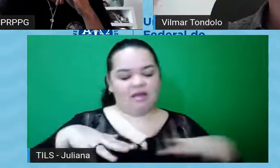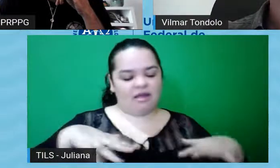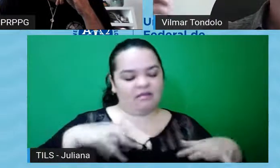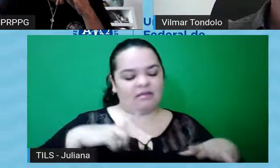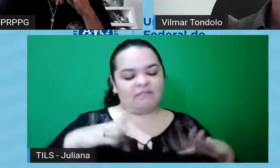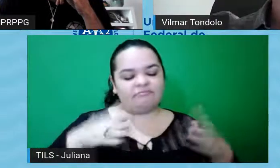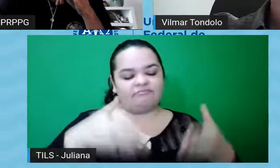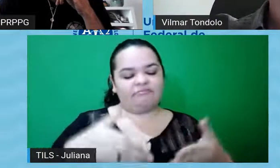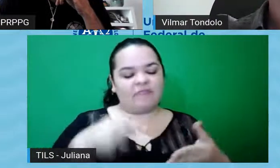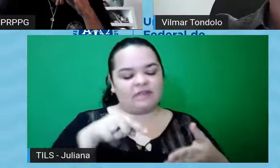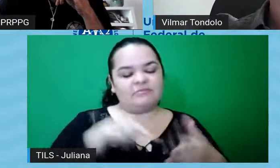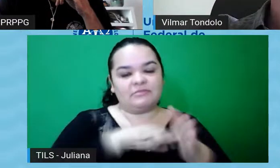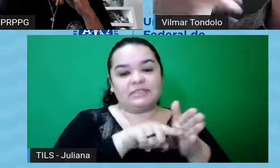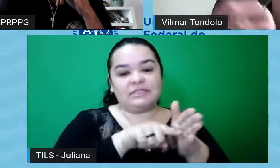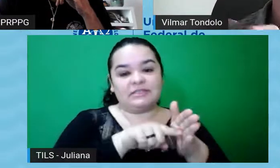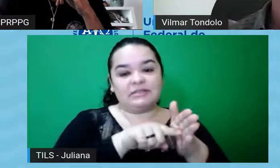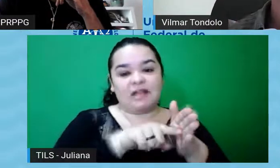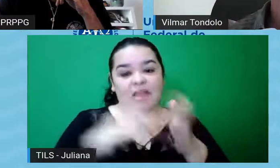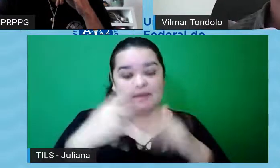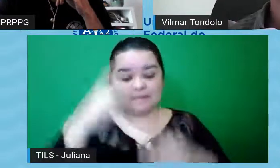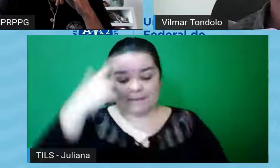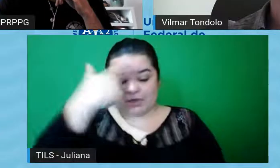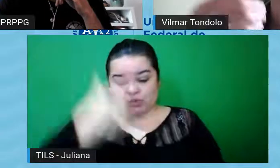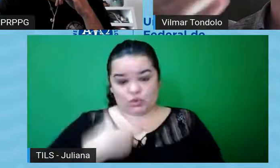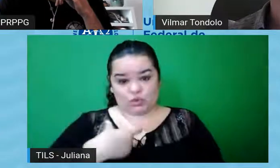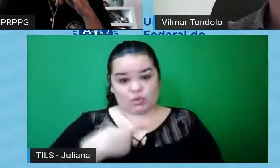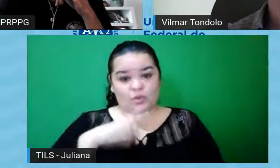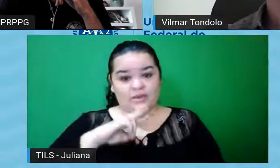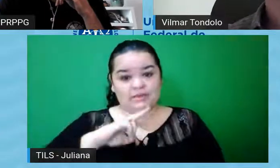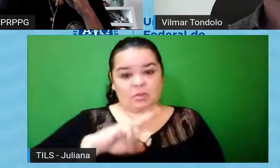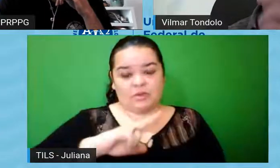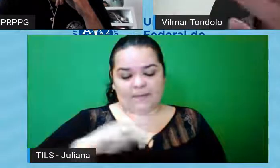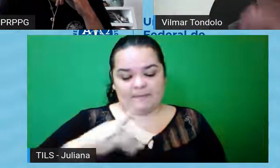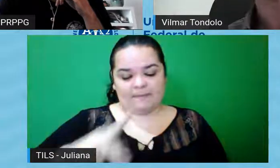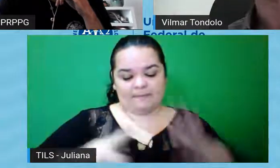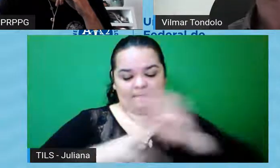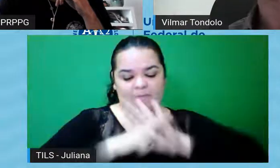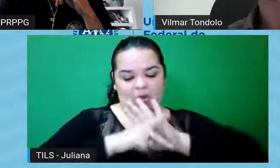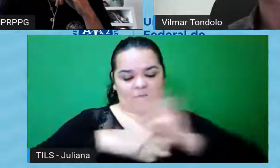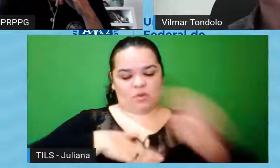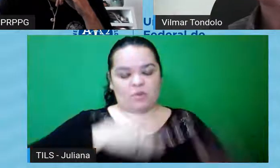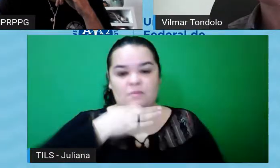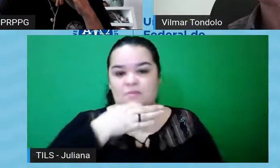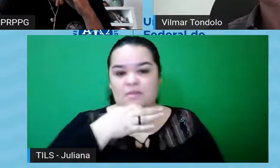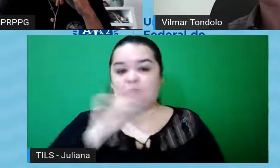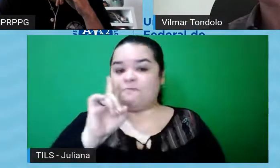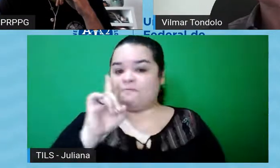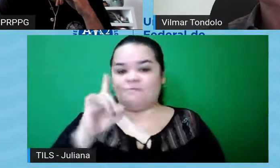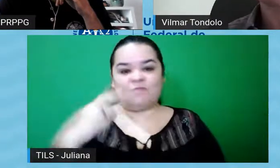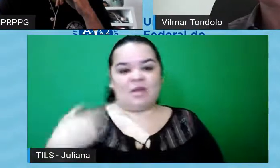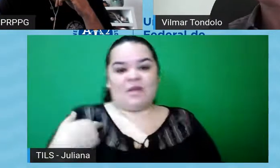o indivíduo responde pela empresa, e não por si próprio, entende, então, e tem até algumas pesquisas, né,